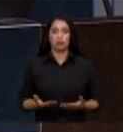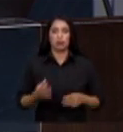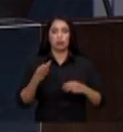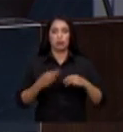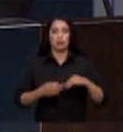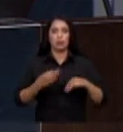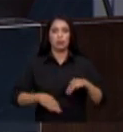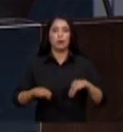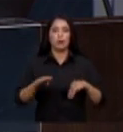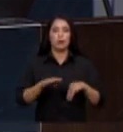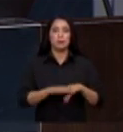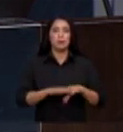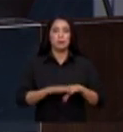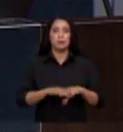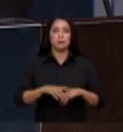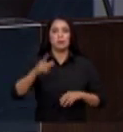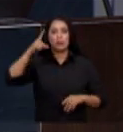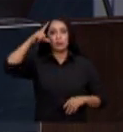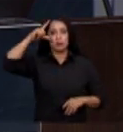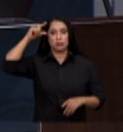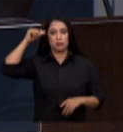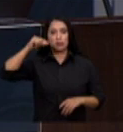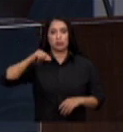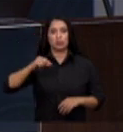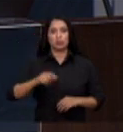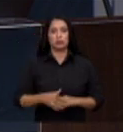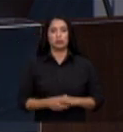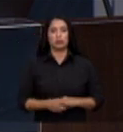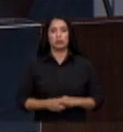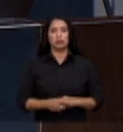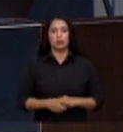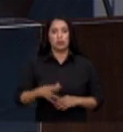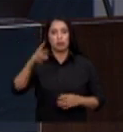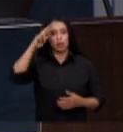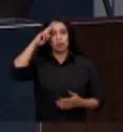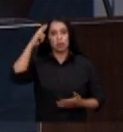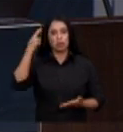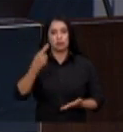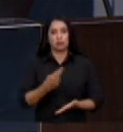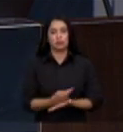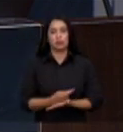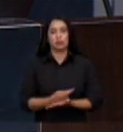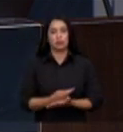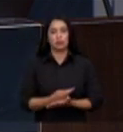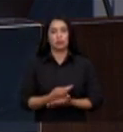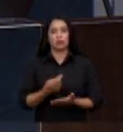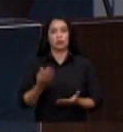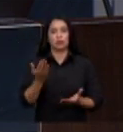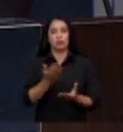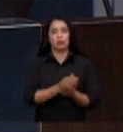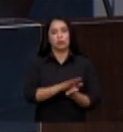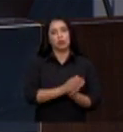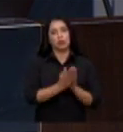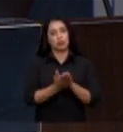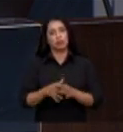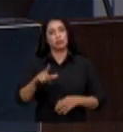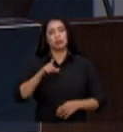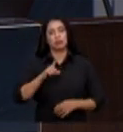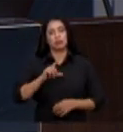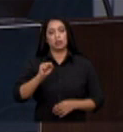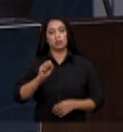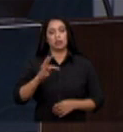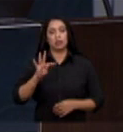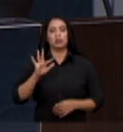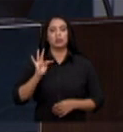ministro Luiz Roberto Barroso cujo respeitoso convívio nos altos dos processos que tramitam neste Supremo Tribunal